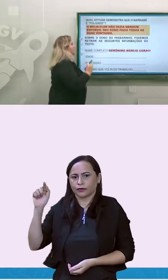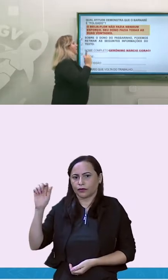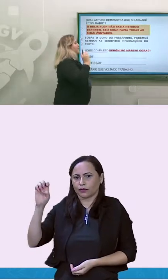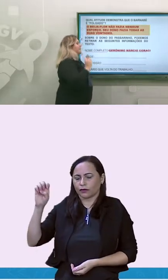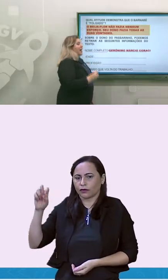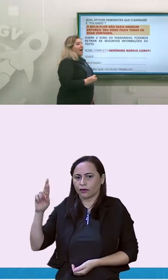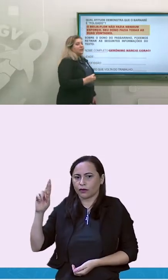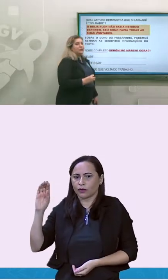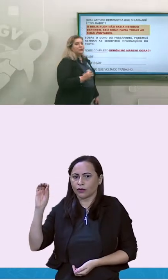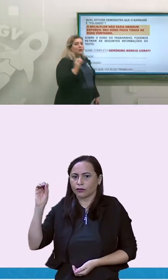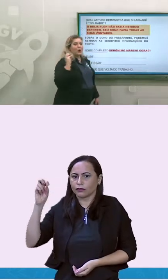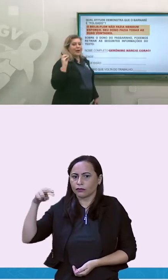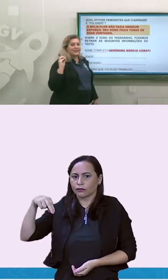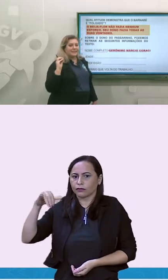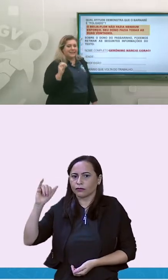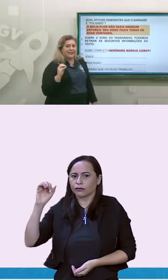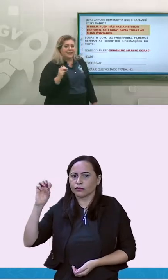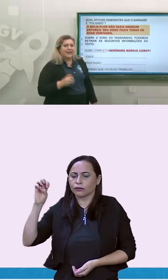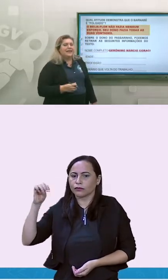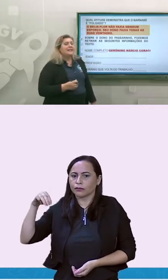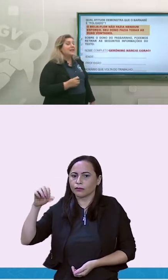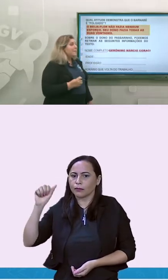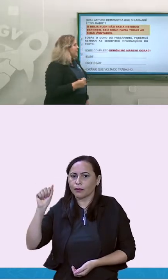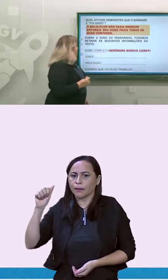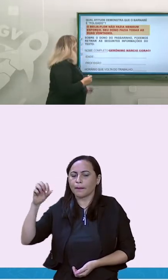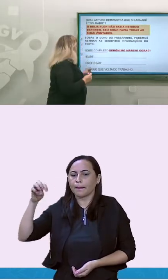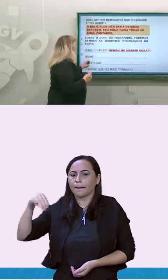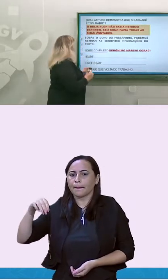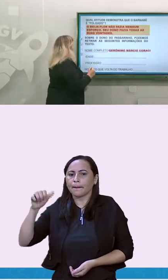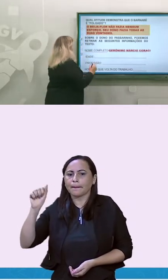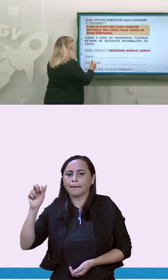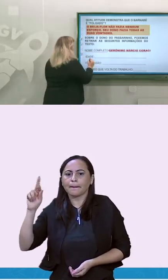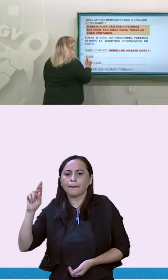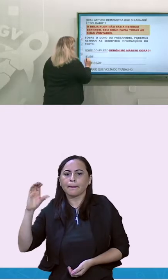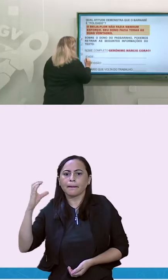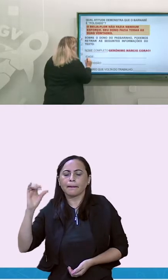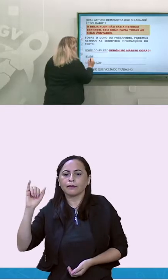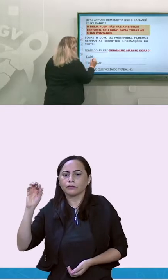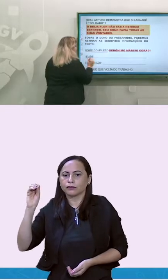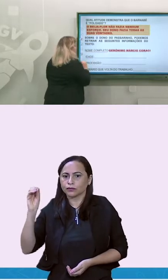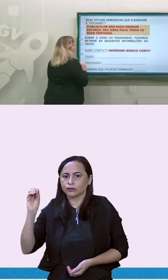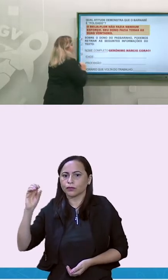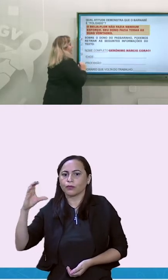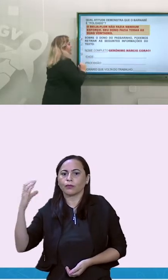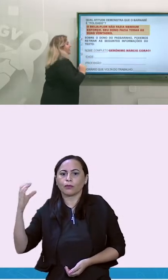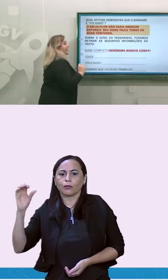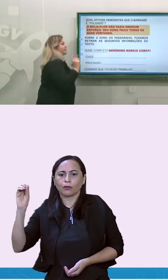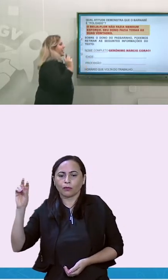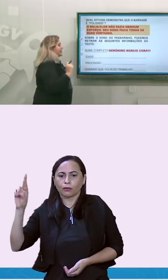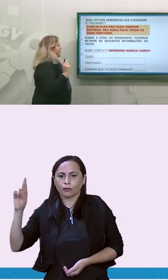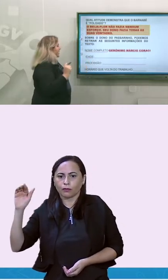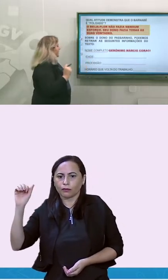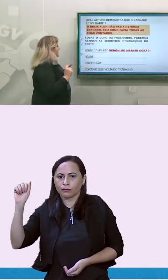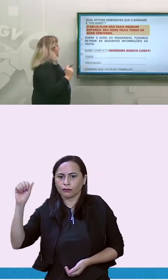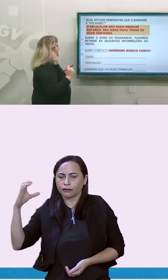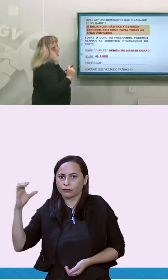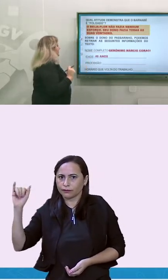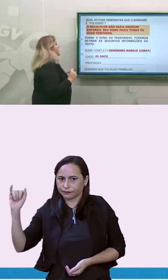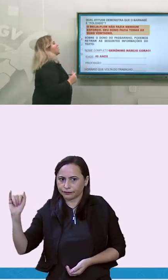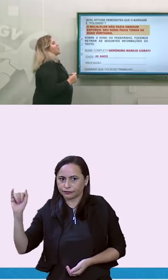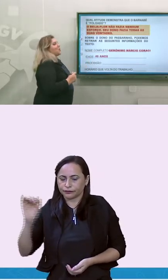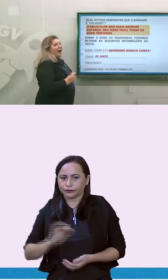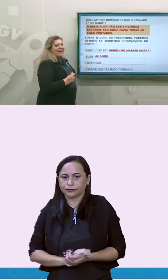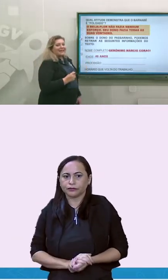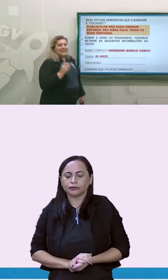Jerônimo Márcio Coracy. E também fala a idade dele. Lembra lá em parênteses?